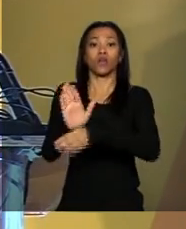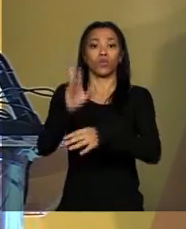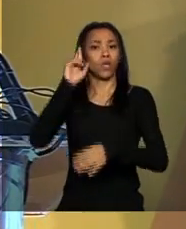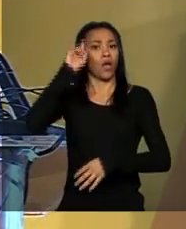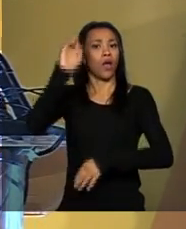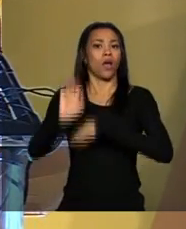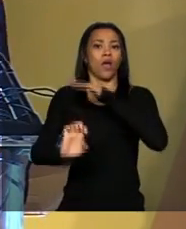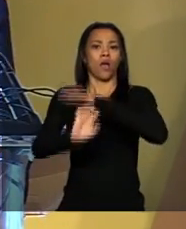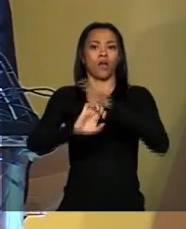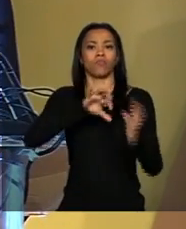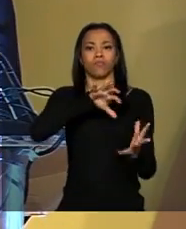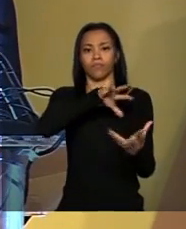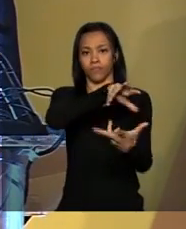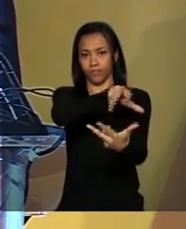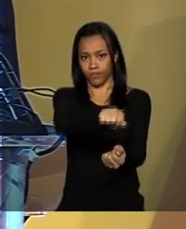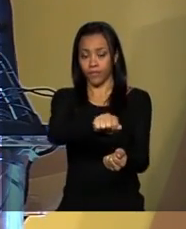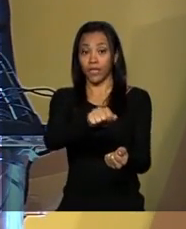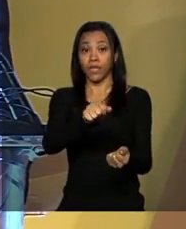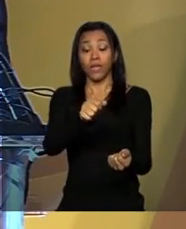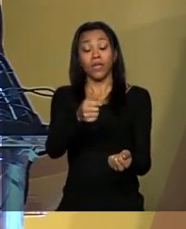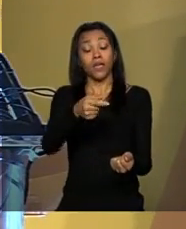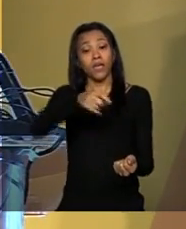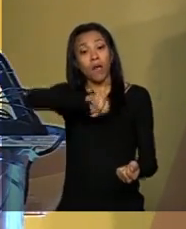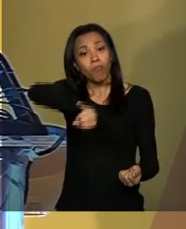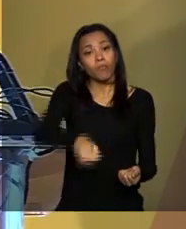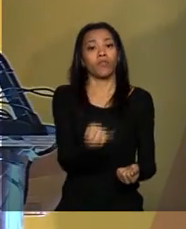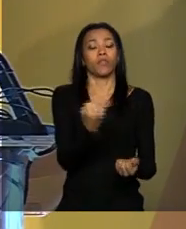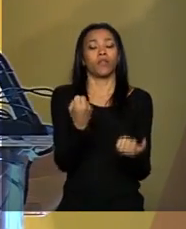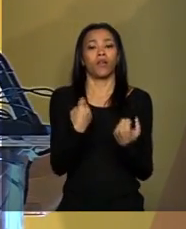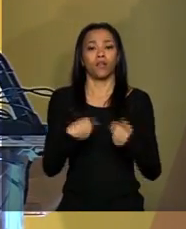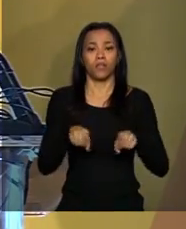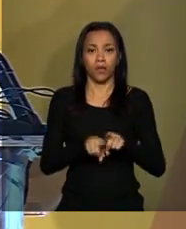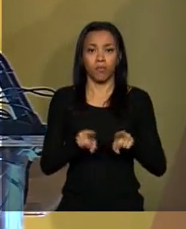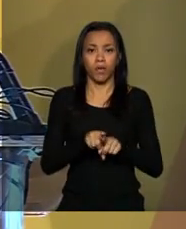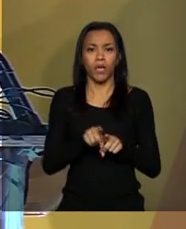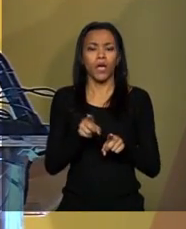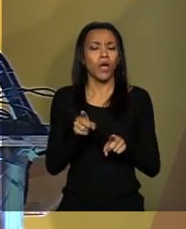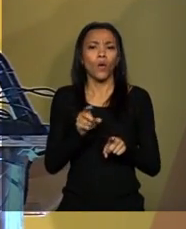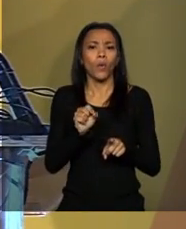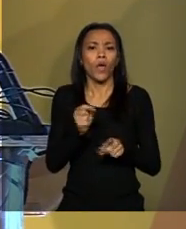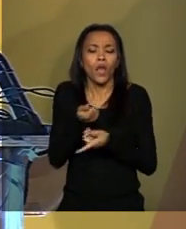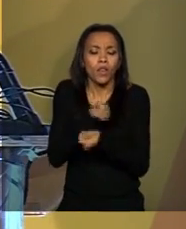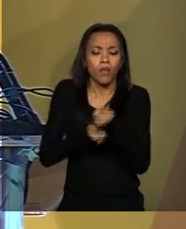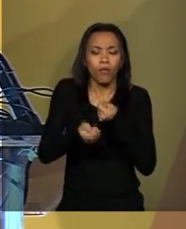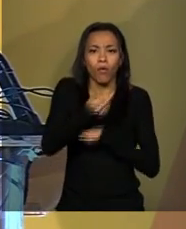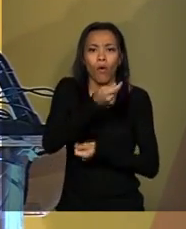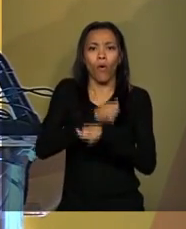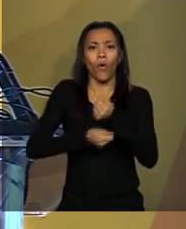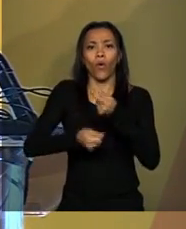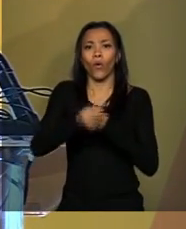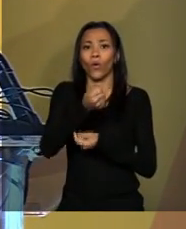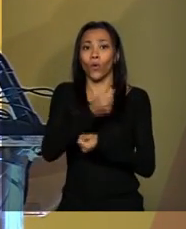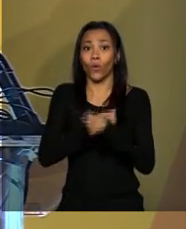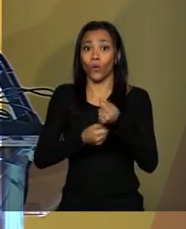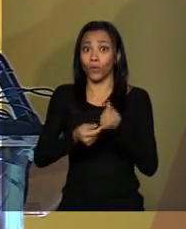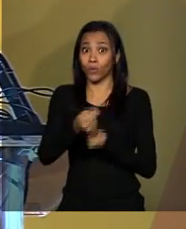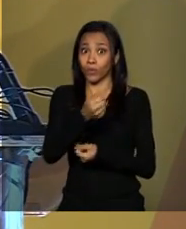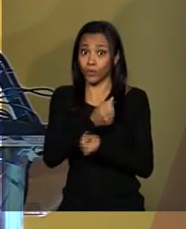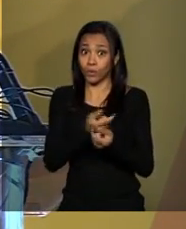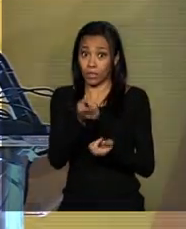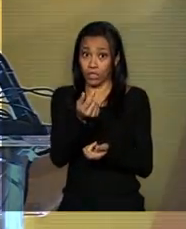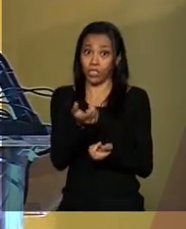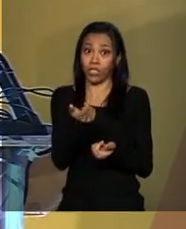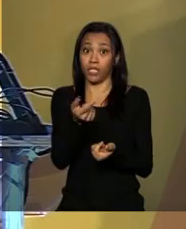aproveitar as oportunidades de negócios e investimento que surgem no